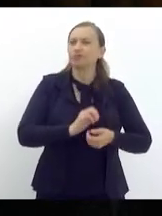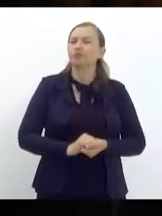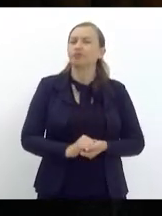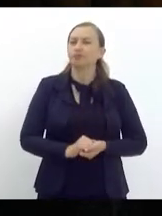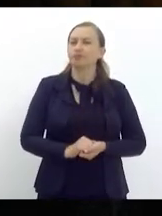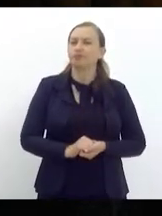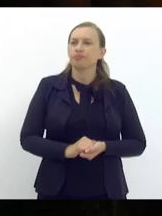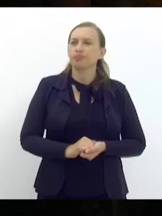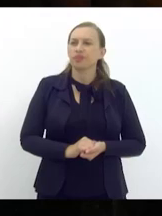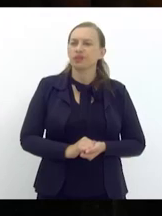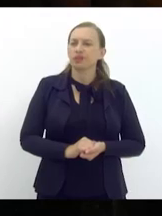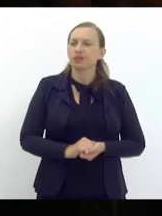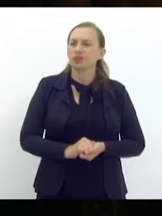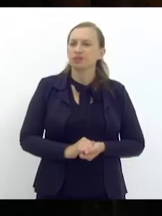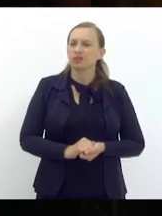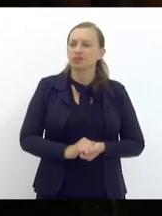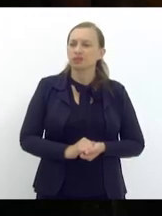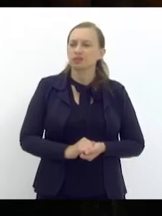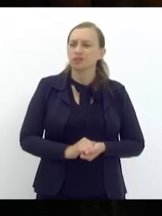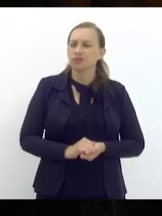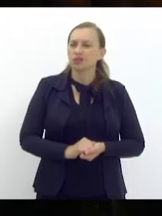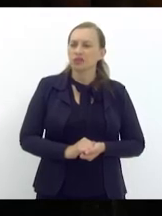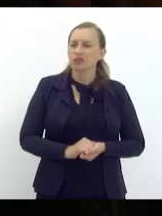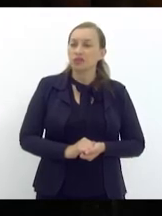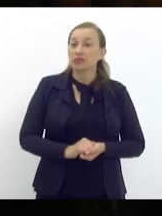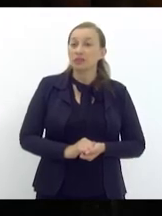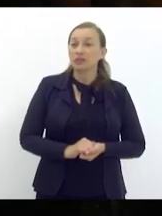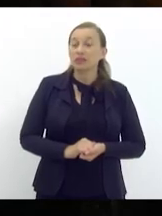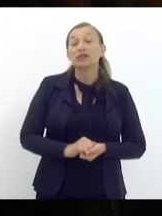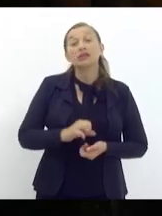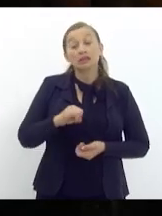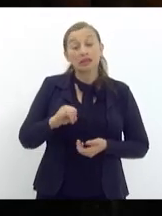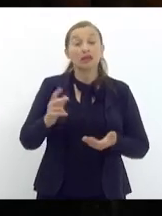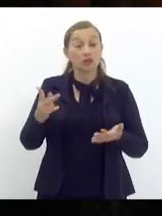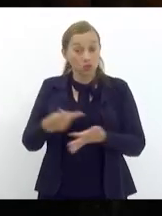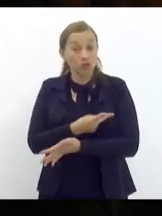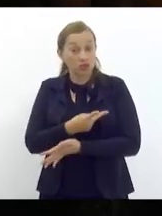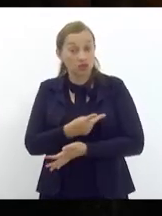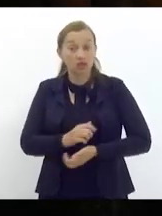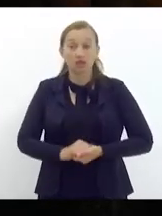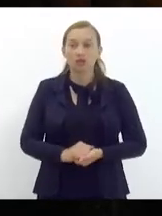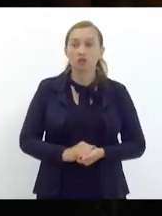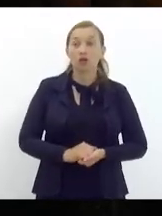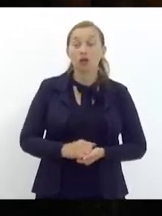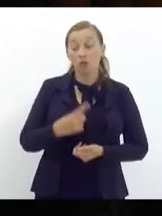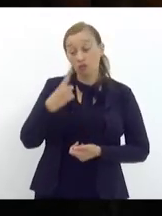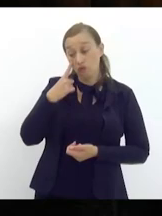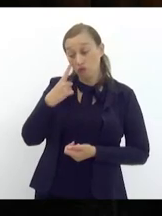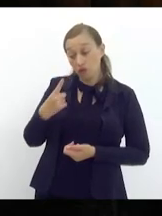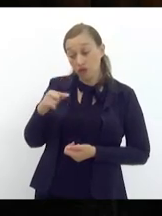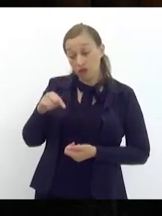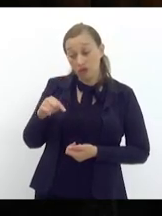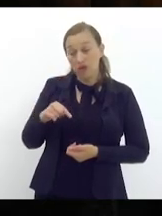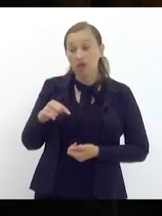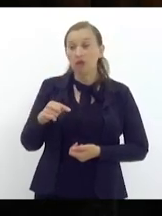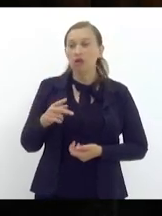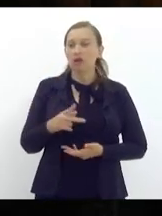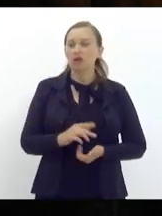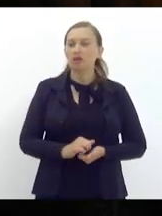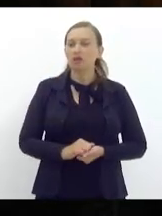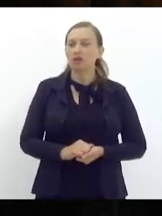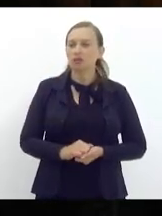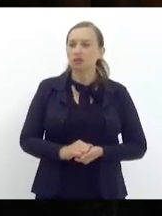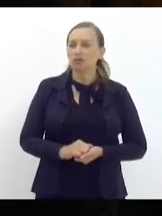se dá que isso poderá vir a ocorrer eu já vi aqui gente computando